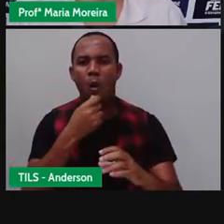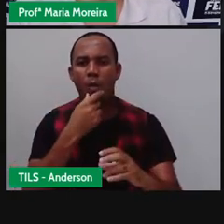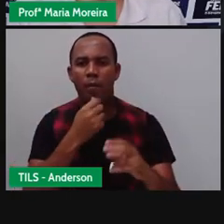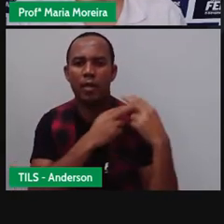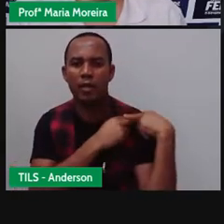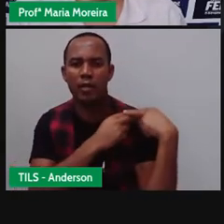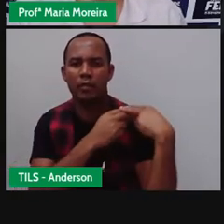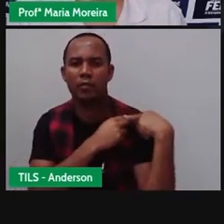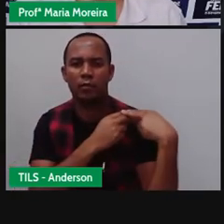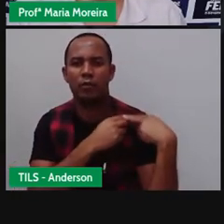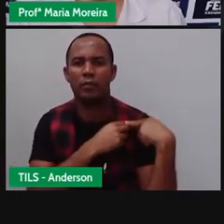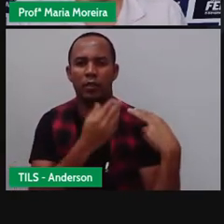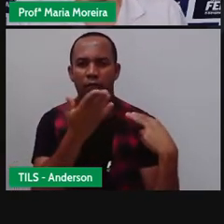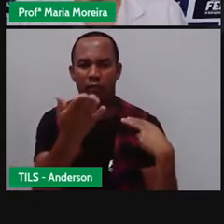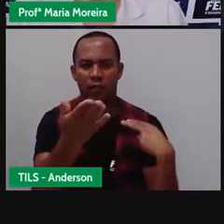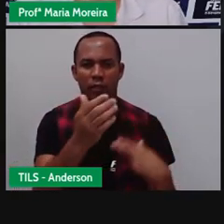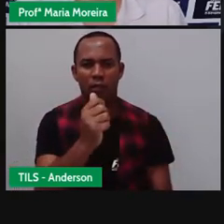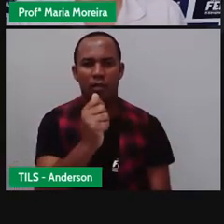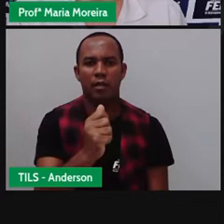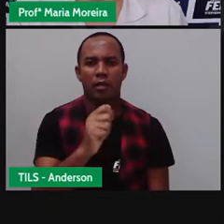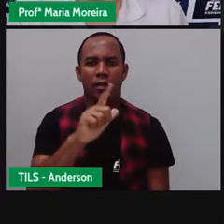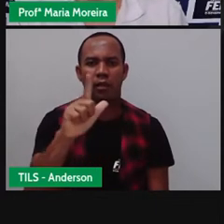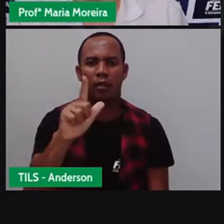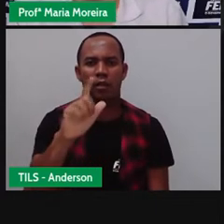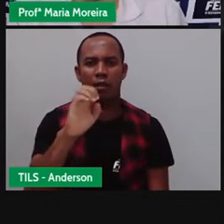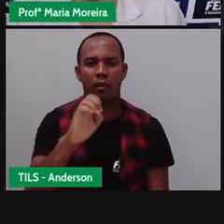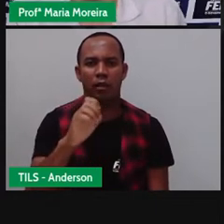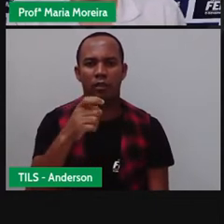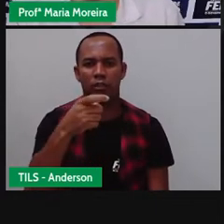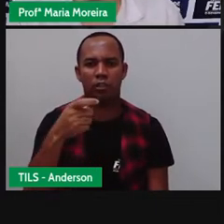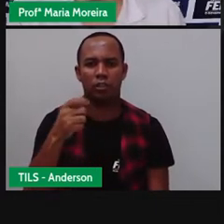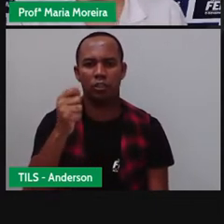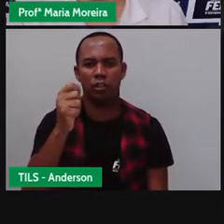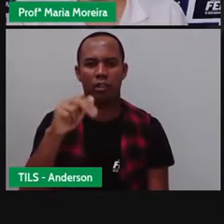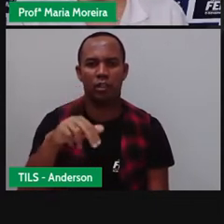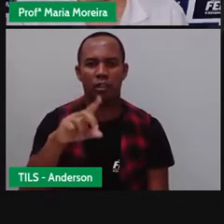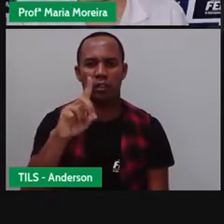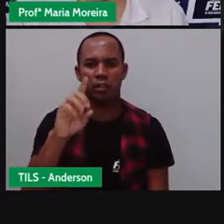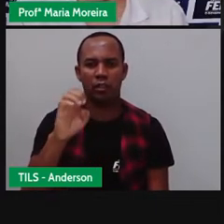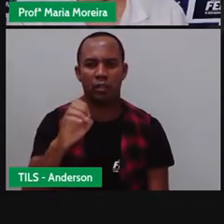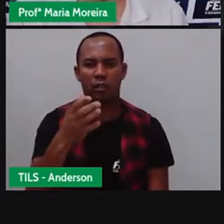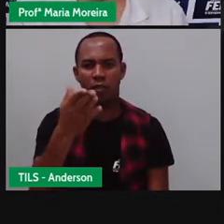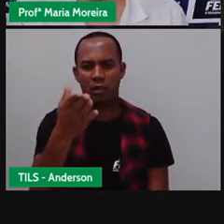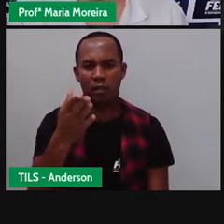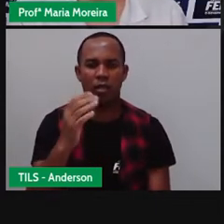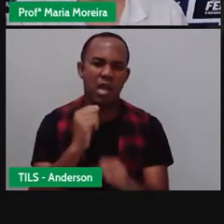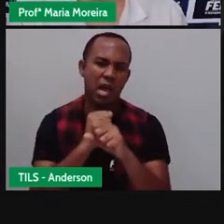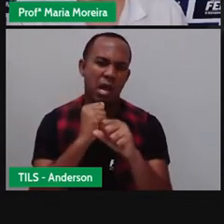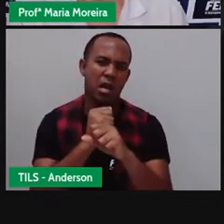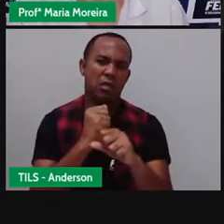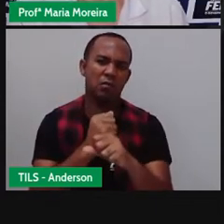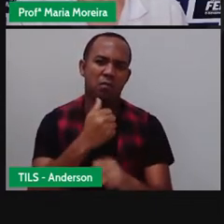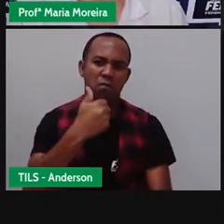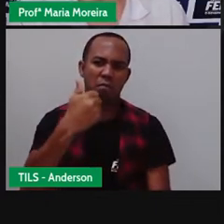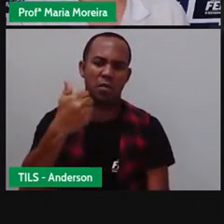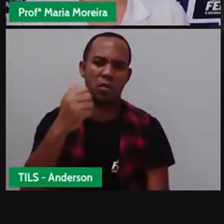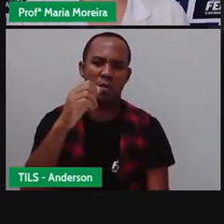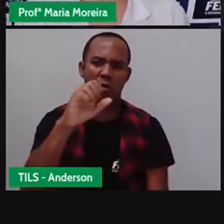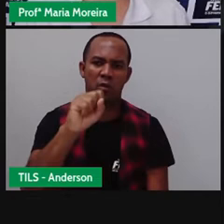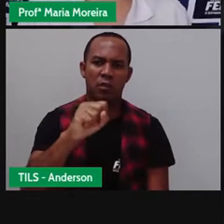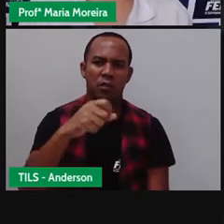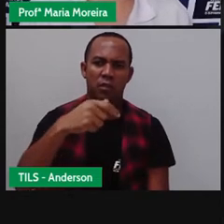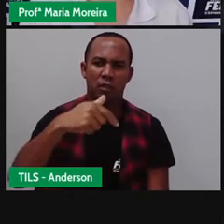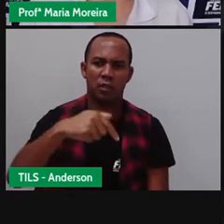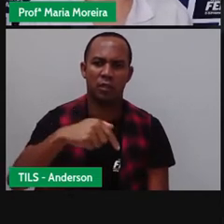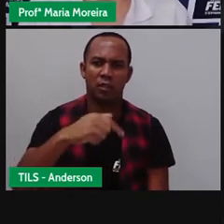inicialmente a Alexandre Garrambel em 1876, não isso? No entanto,